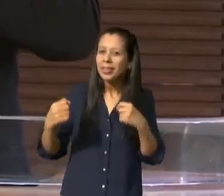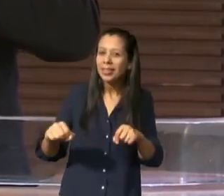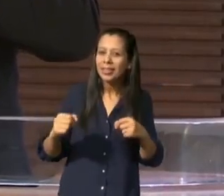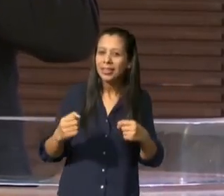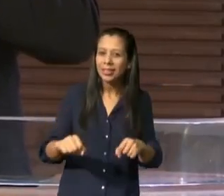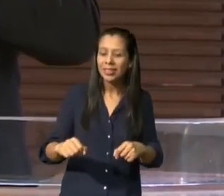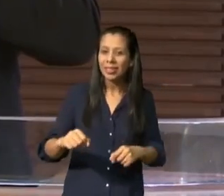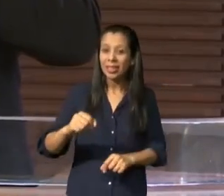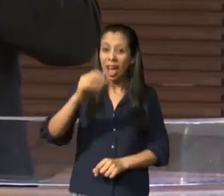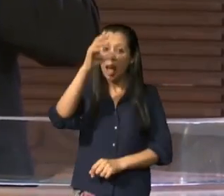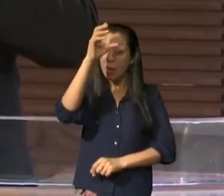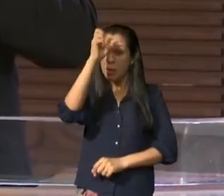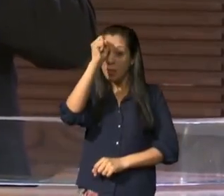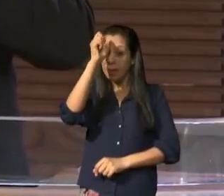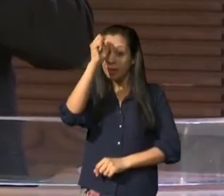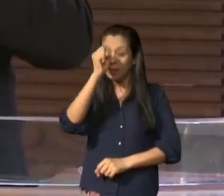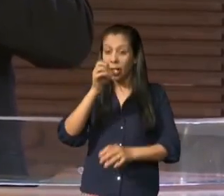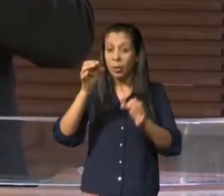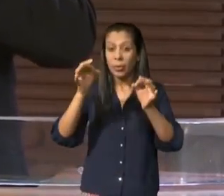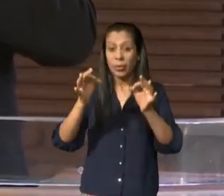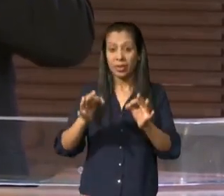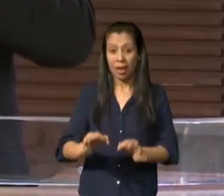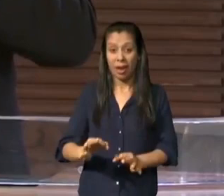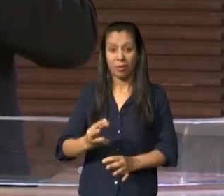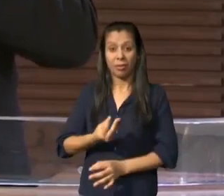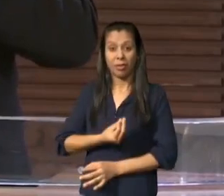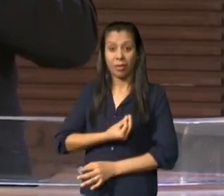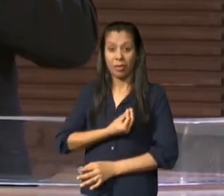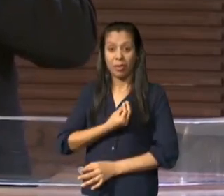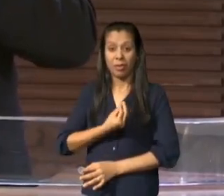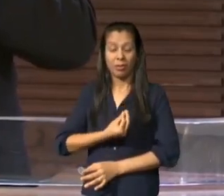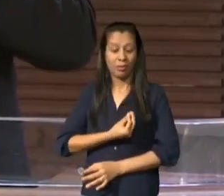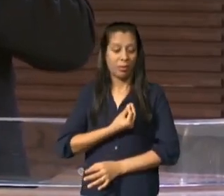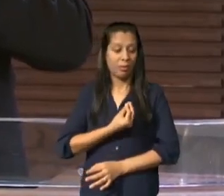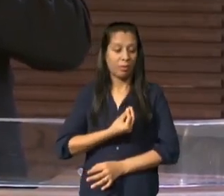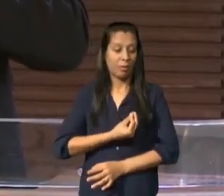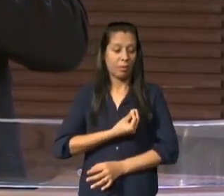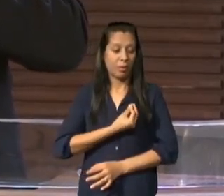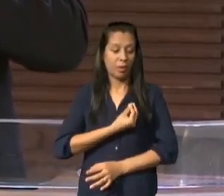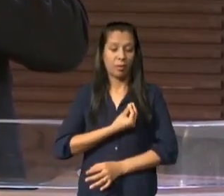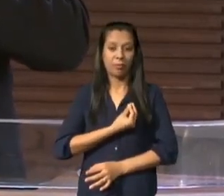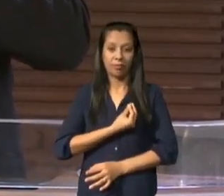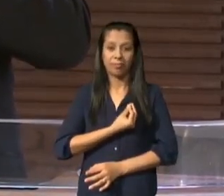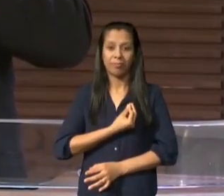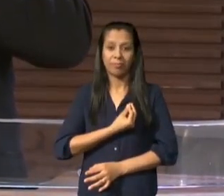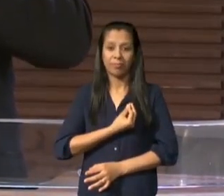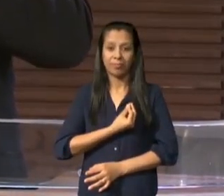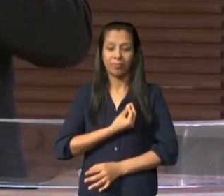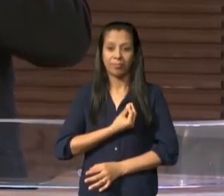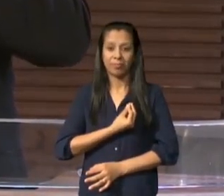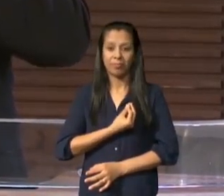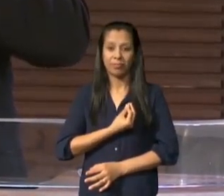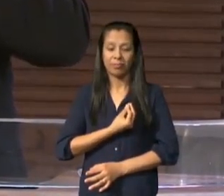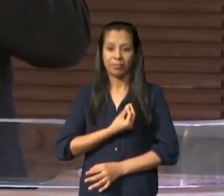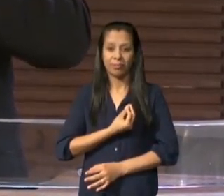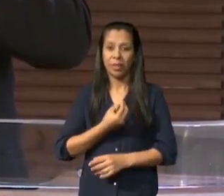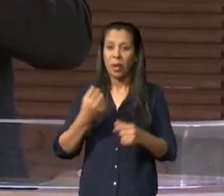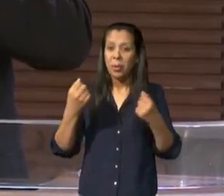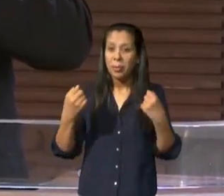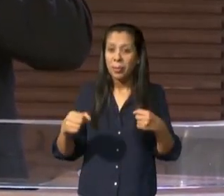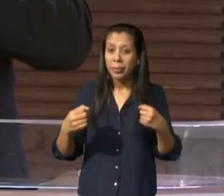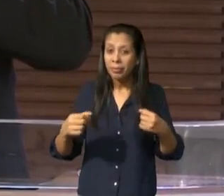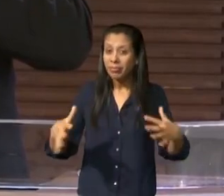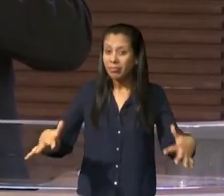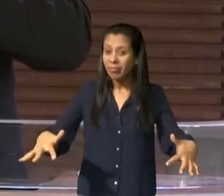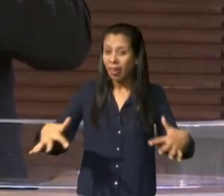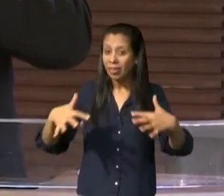deste mundo lembra-se que ele estava falando para a igreja de Corinto mas que serve também para nós